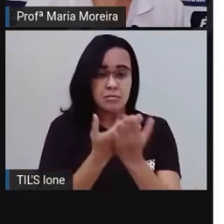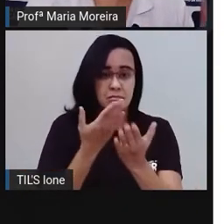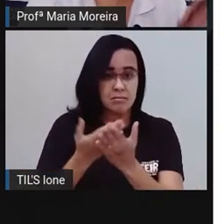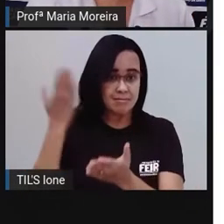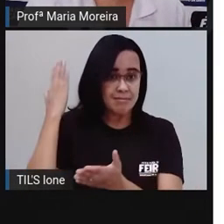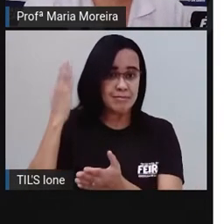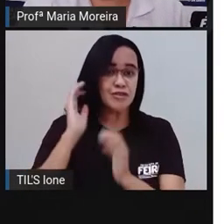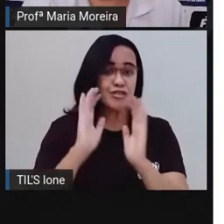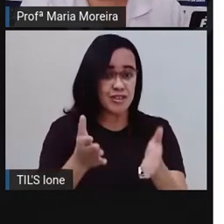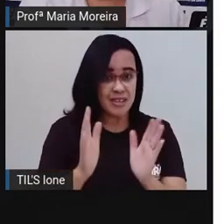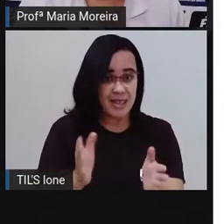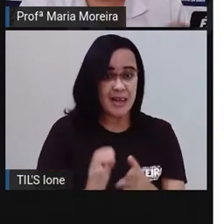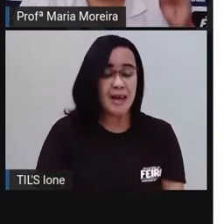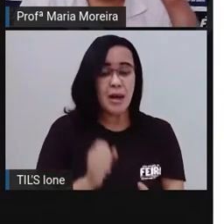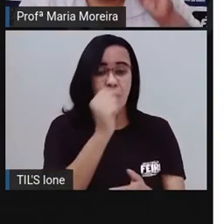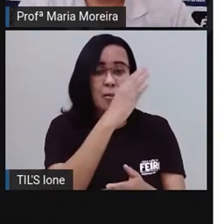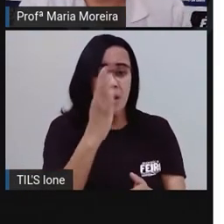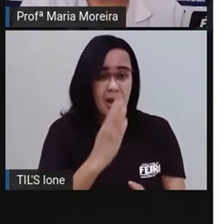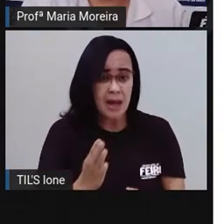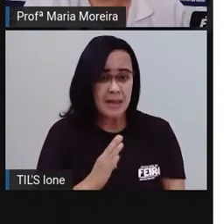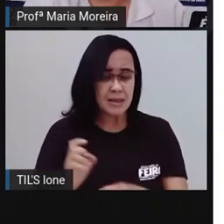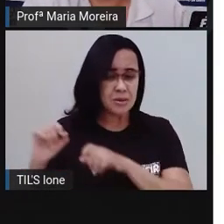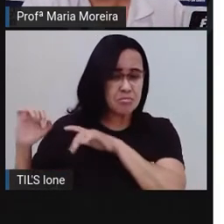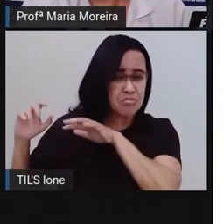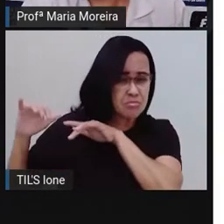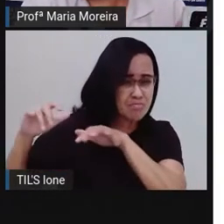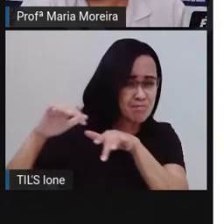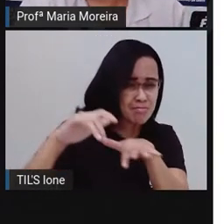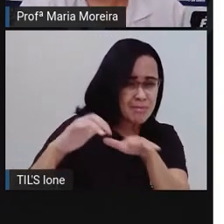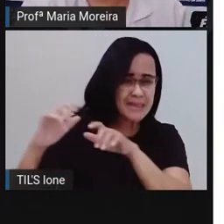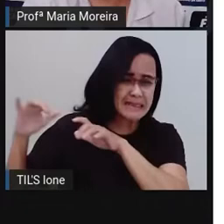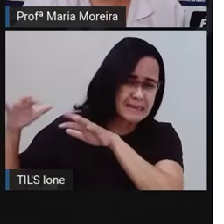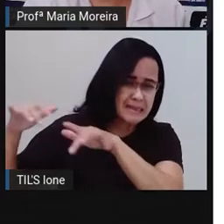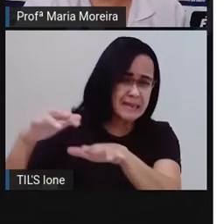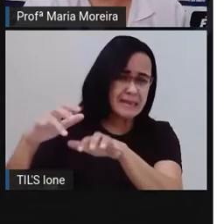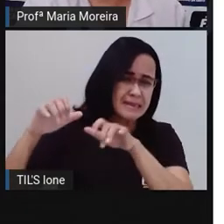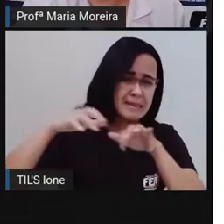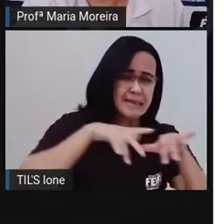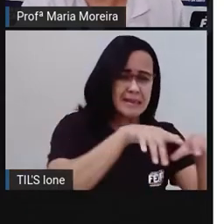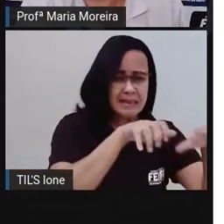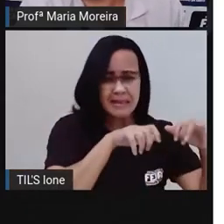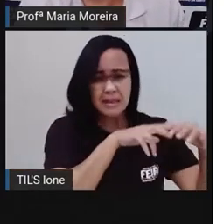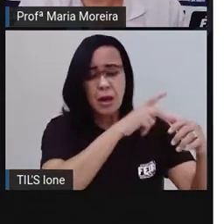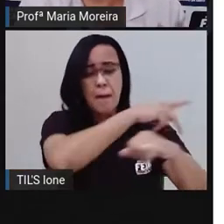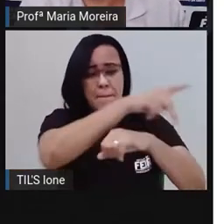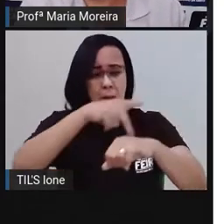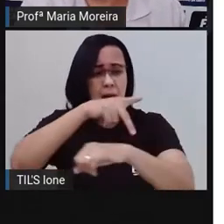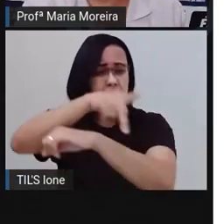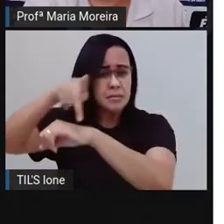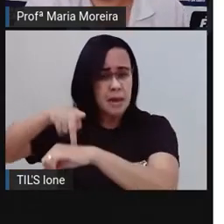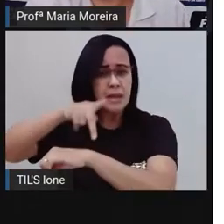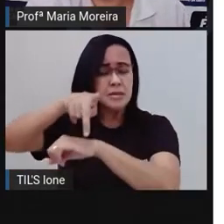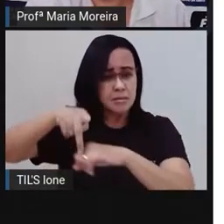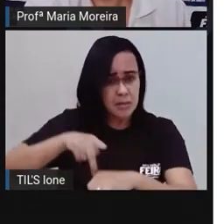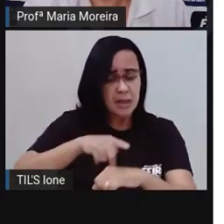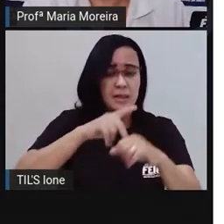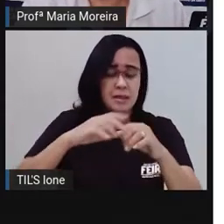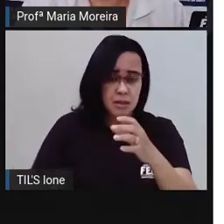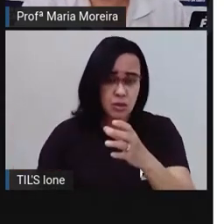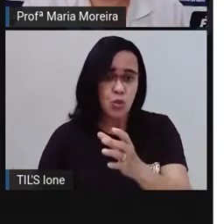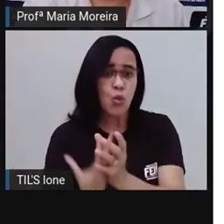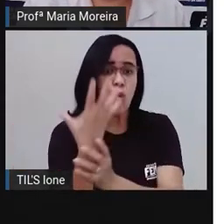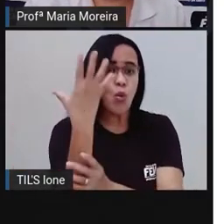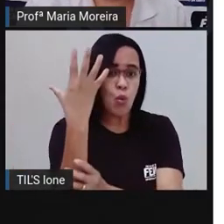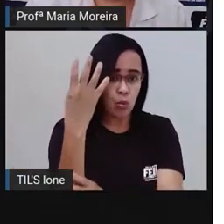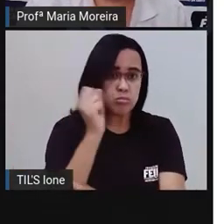Bom, o Brasil recebeu um pouco de influência de cada um destes povos que formaram aí, então, o nosso país. Tão